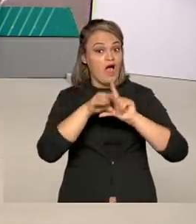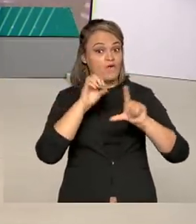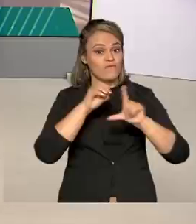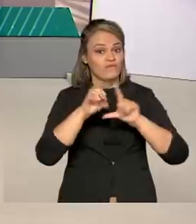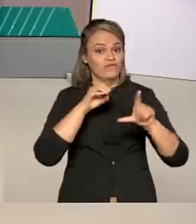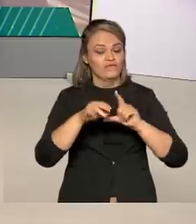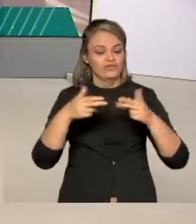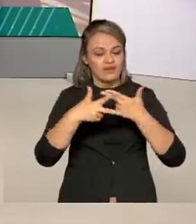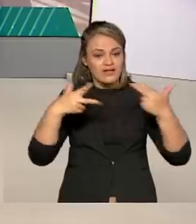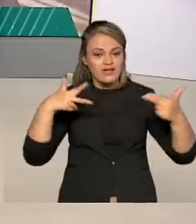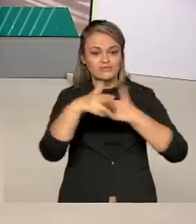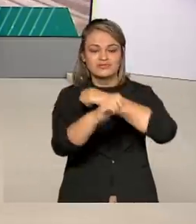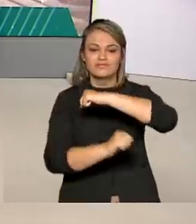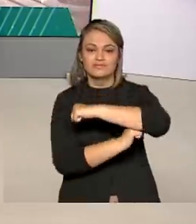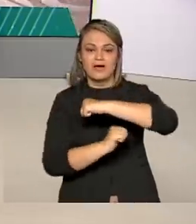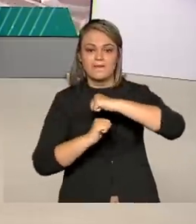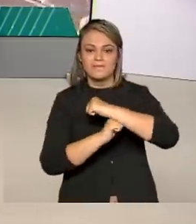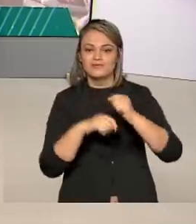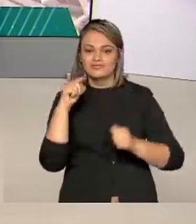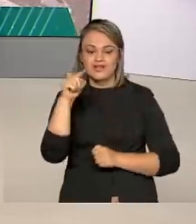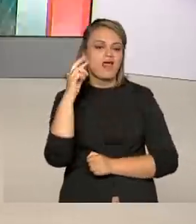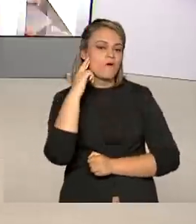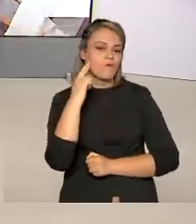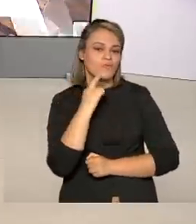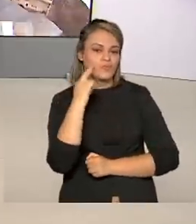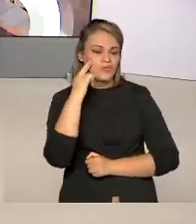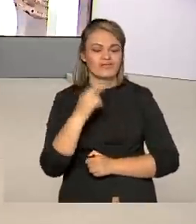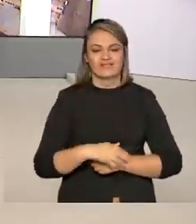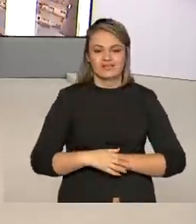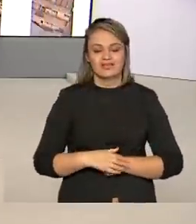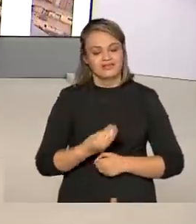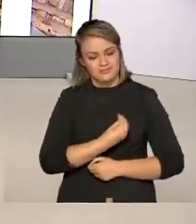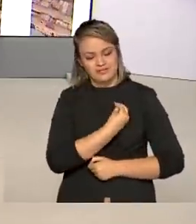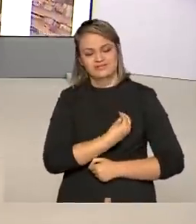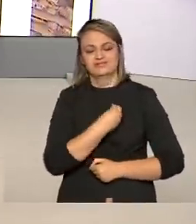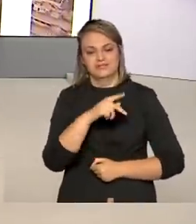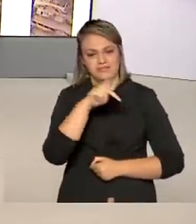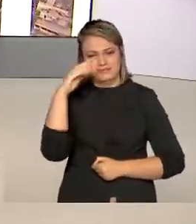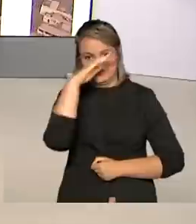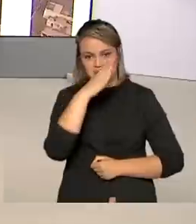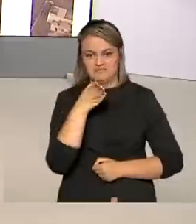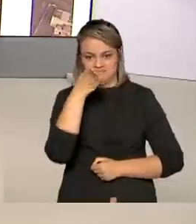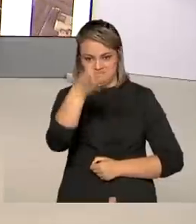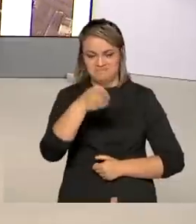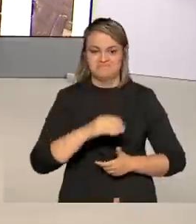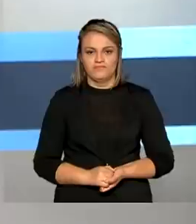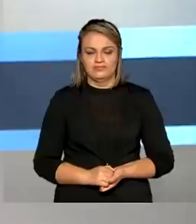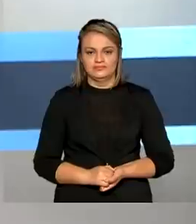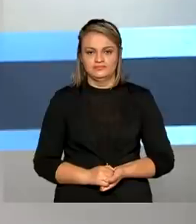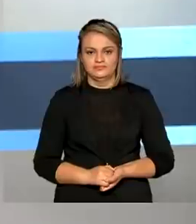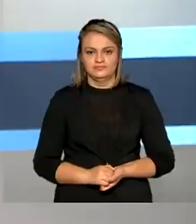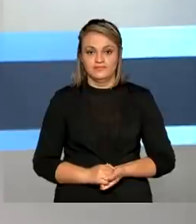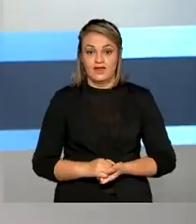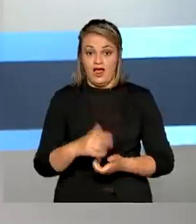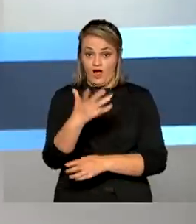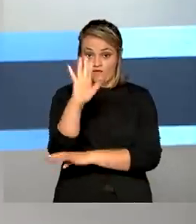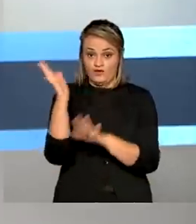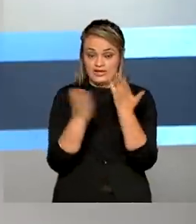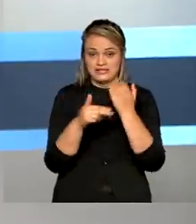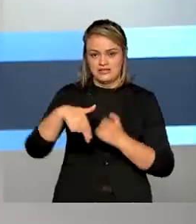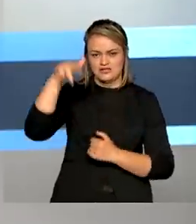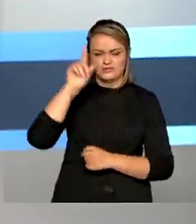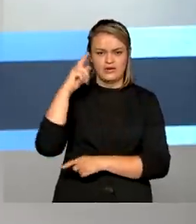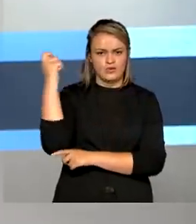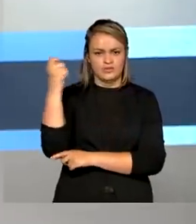você a inauguração dessa ponte do Abunã, lá em Rondônia, que vai contar com a participação do presidente Jair Bolsonaro. A Floresta Nacional de